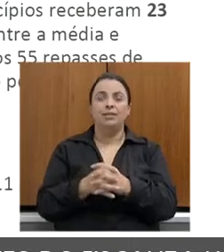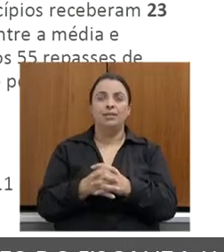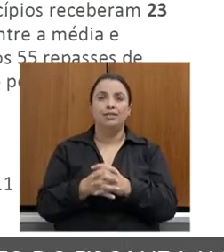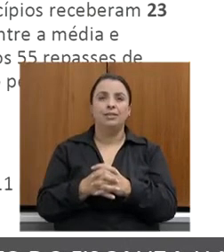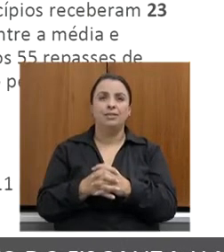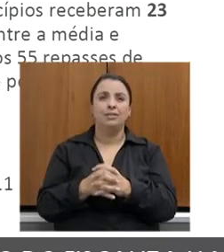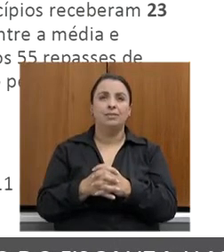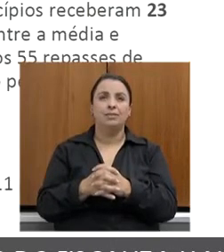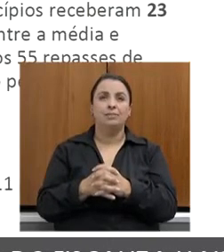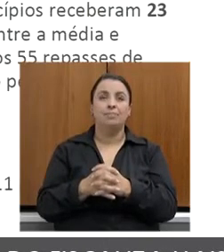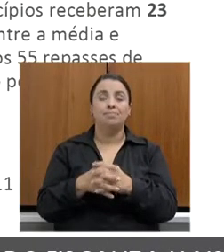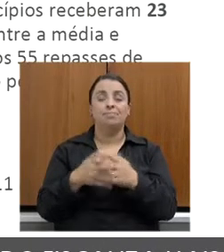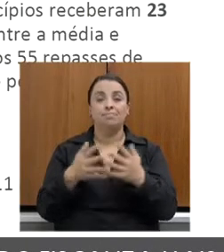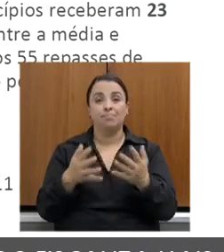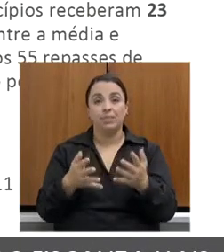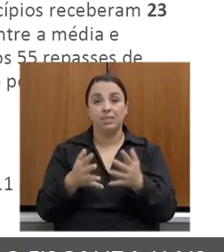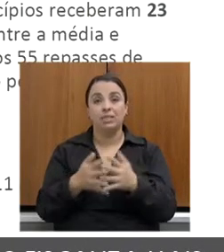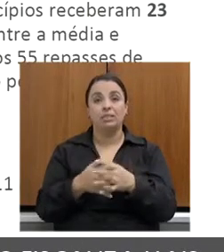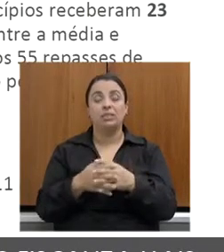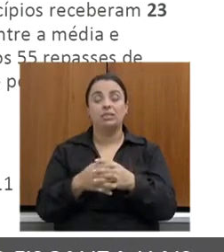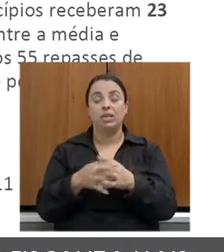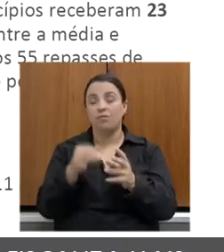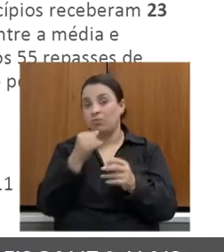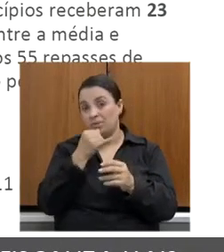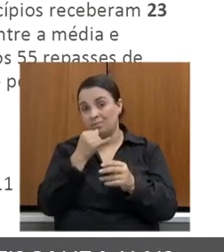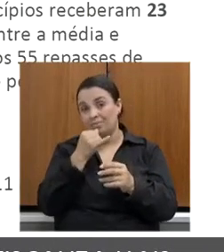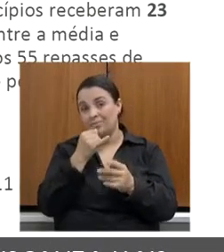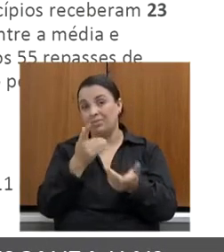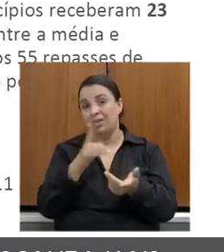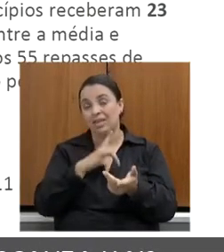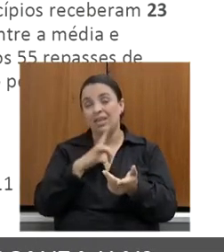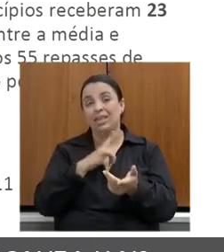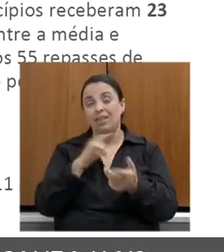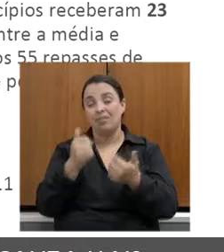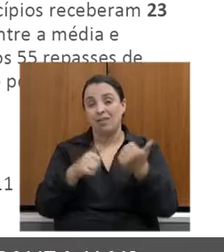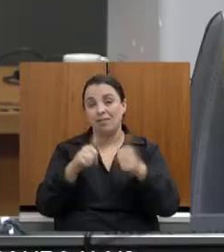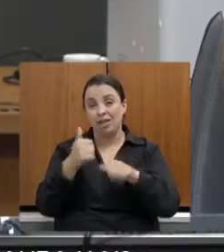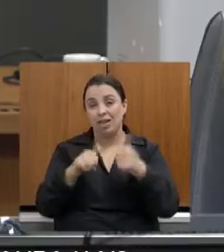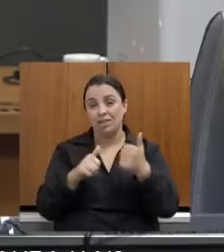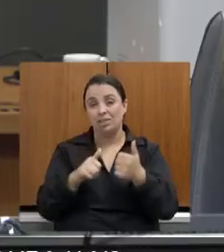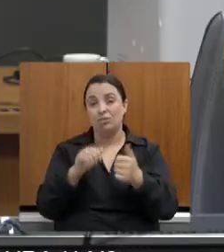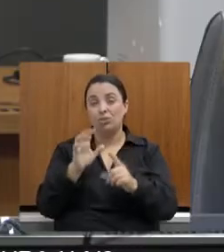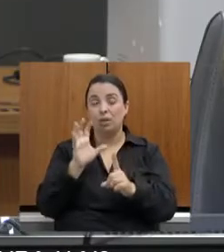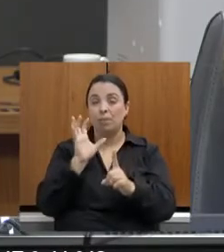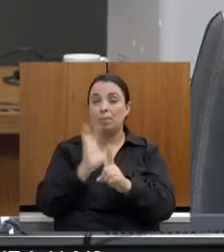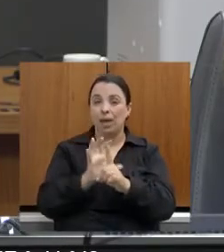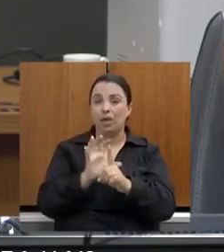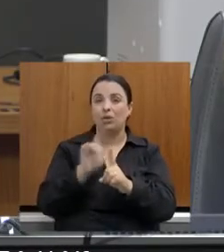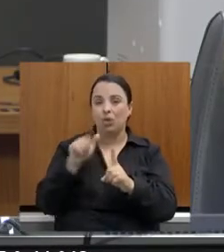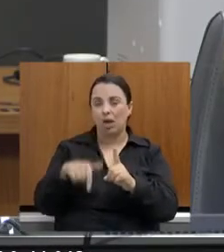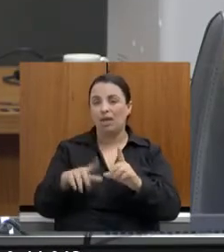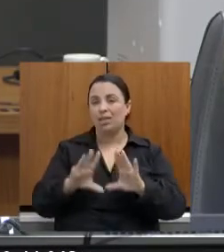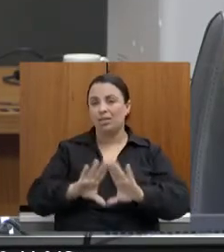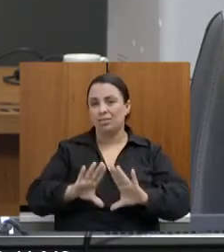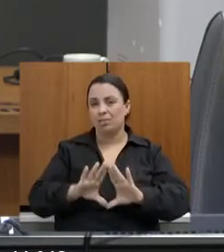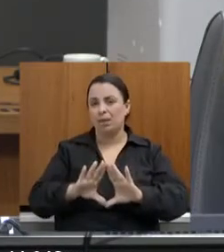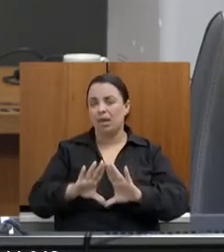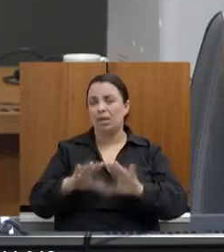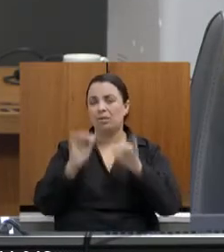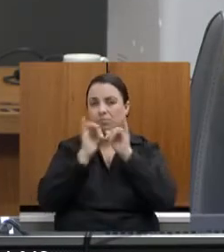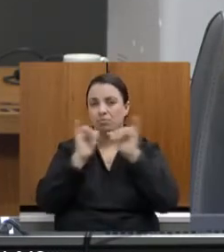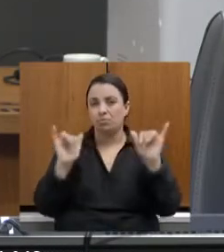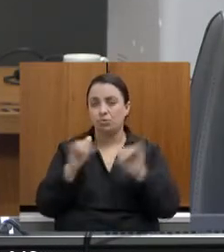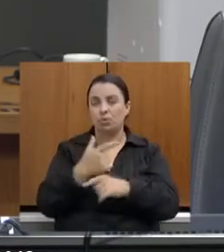Infelizmente, que inclusive foi até apontado na avaliação de impacto da própria Assembleia Legislativa, publicada em 2016, que é a grande concentração de